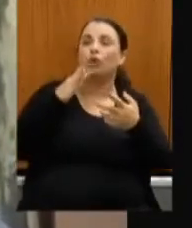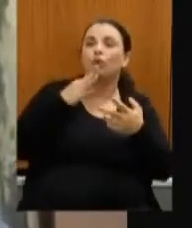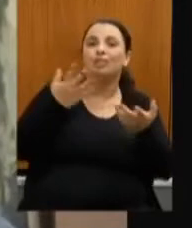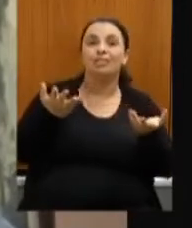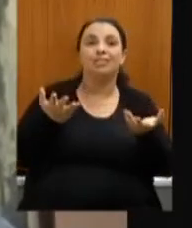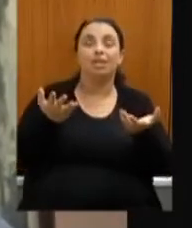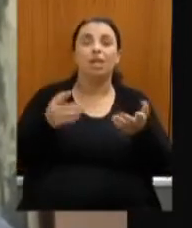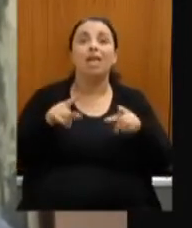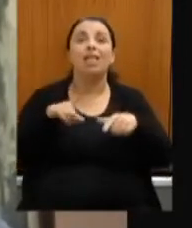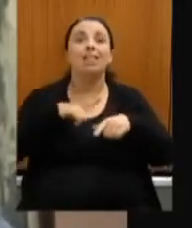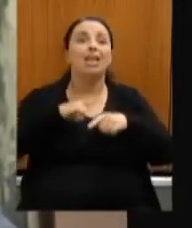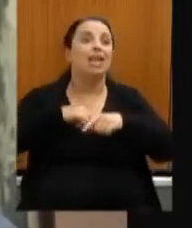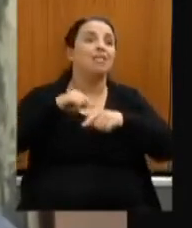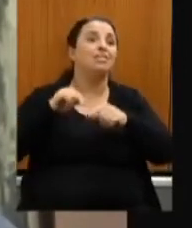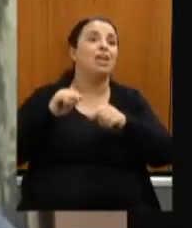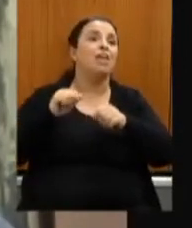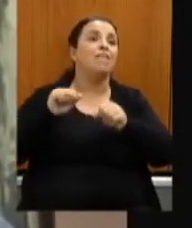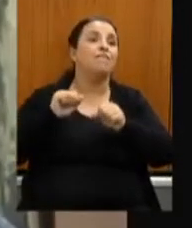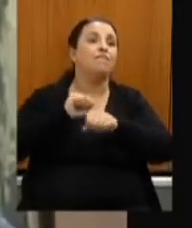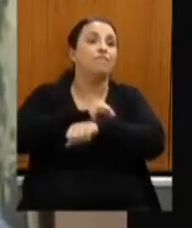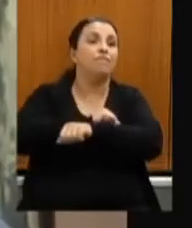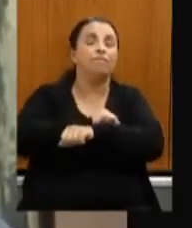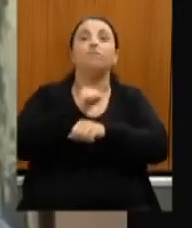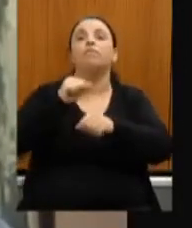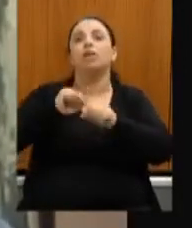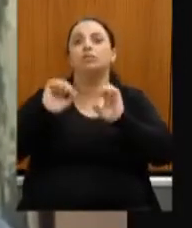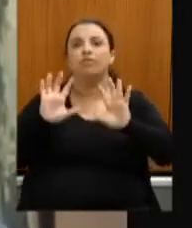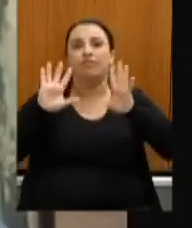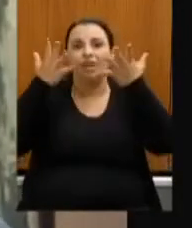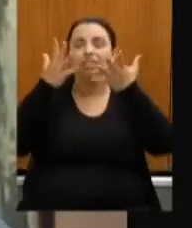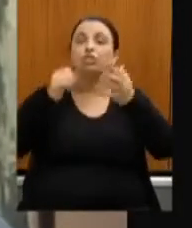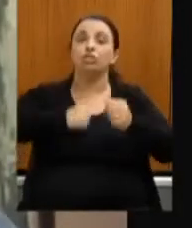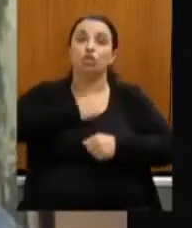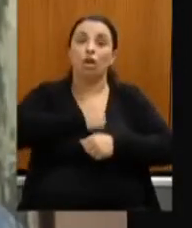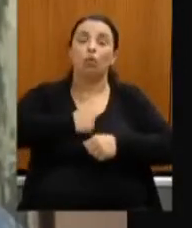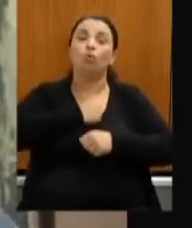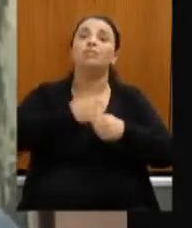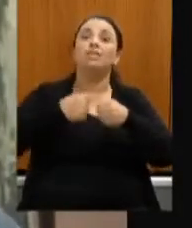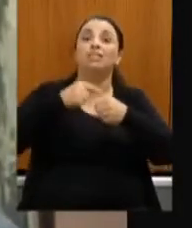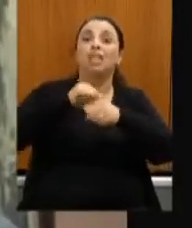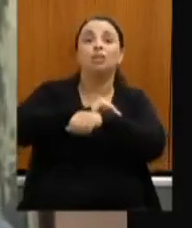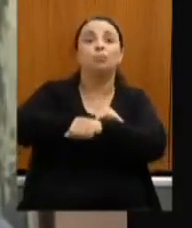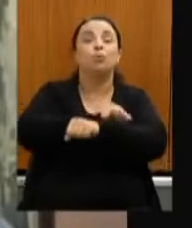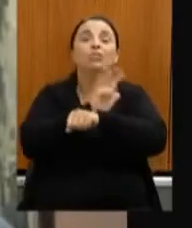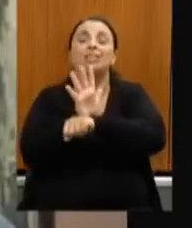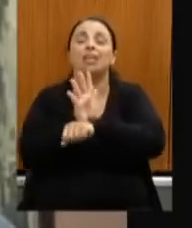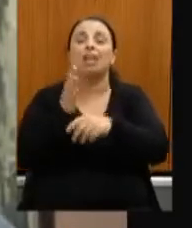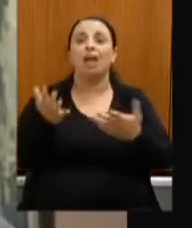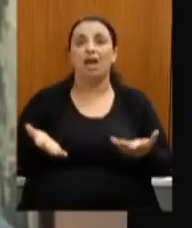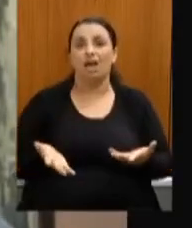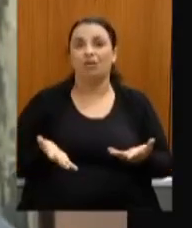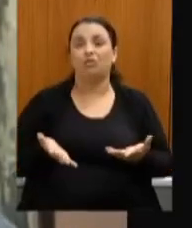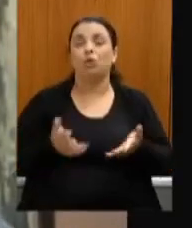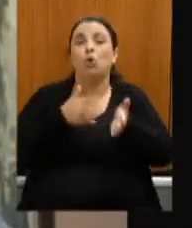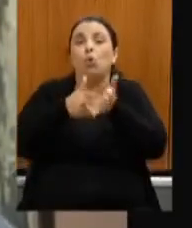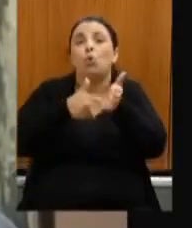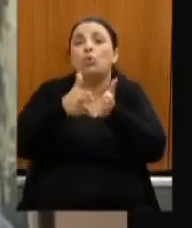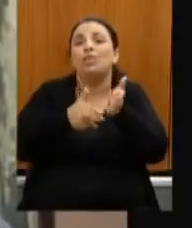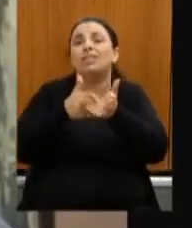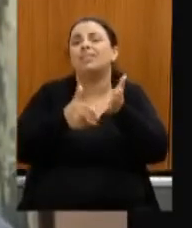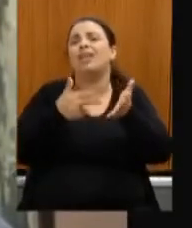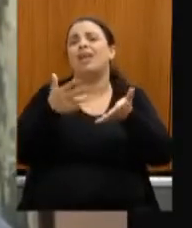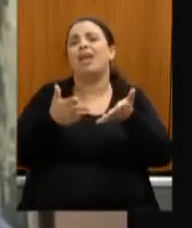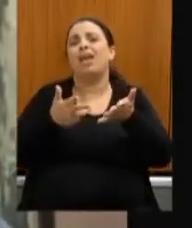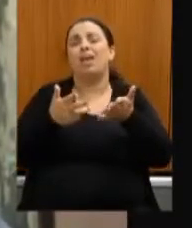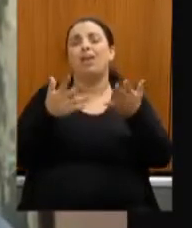maravilhosas os catopeios os caboclinhos um trem fantástico que merece ser conhecida pelo